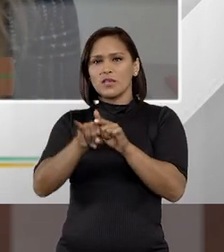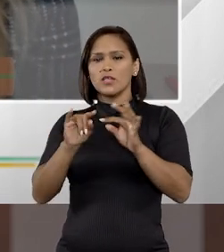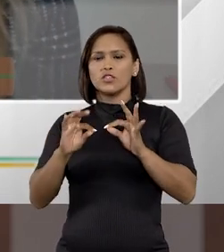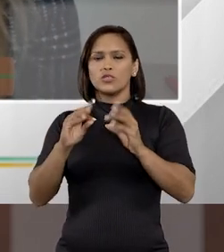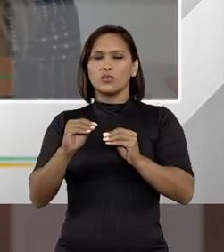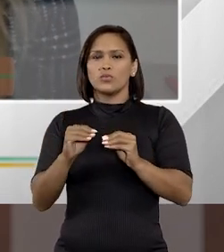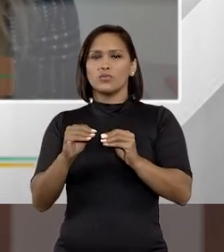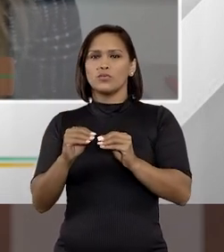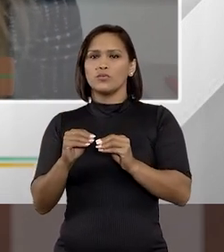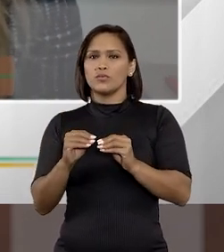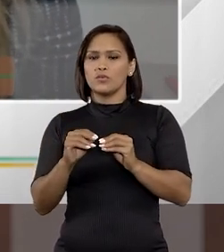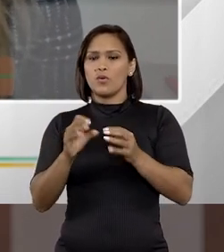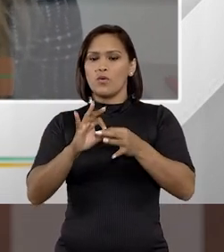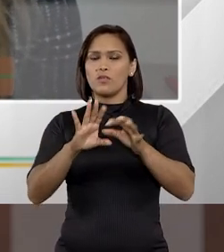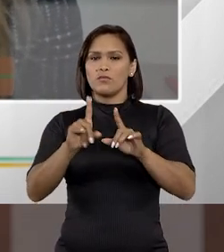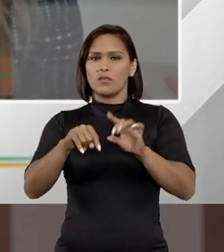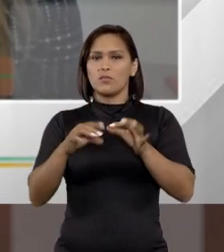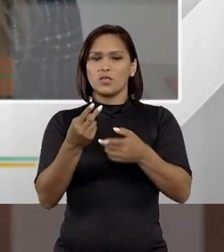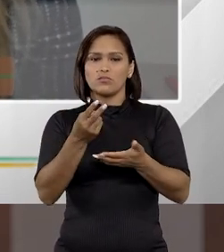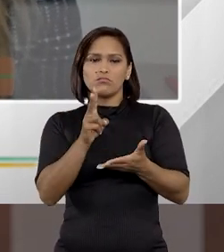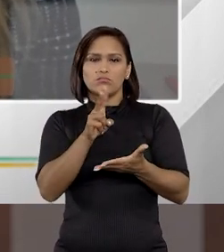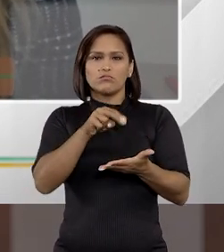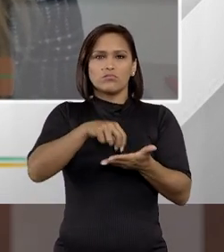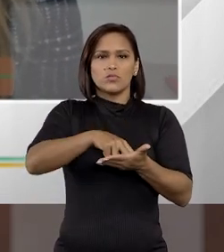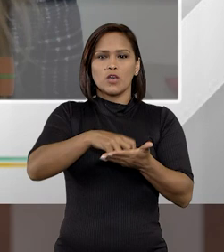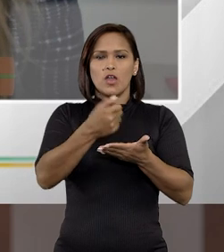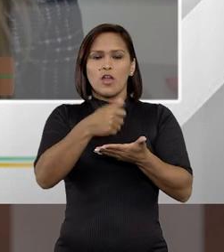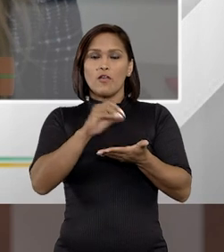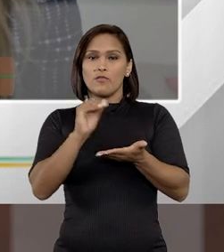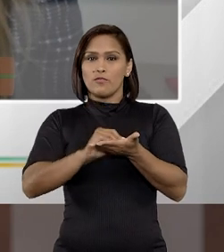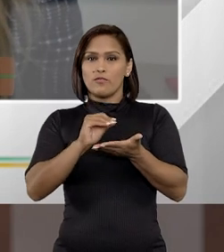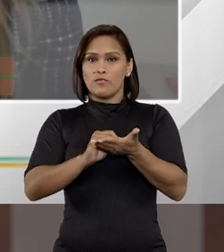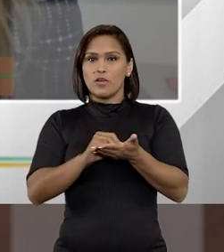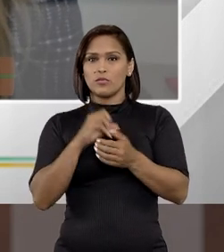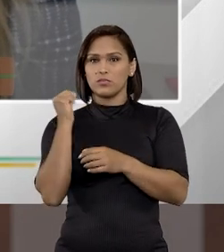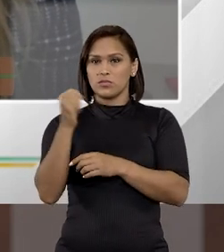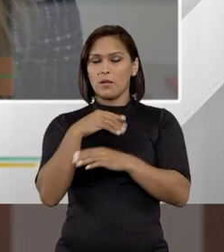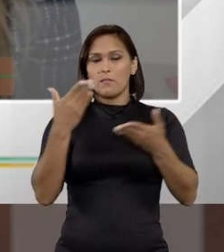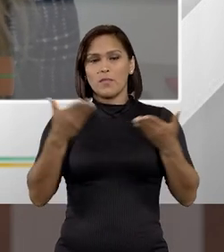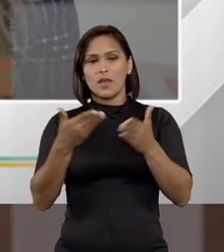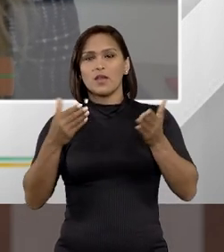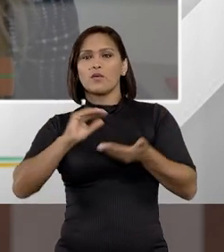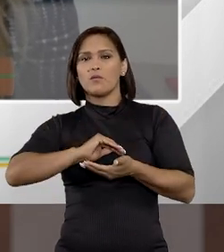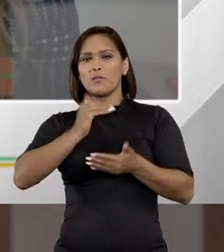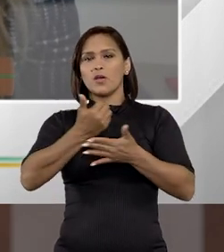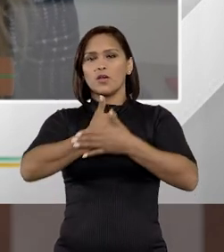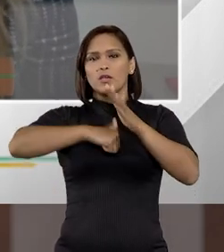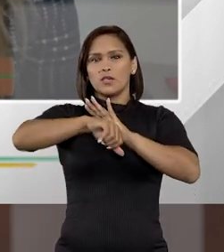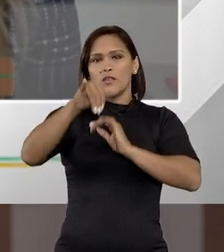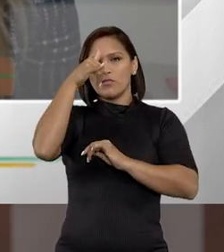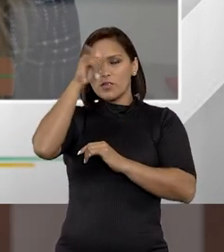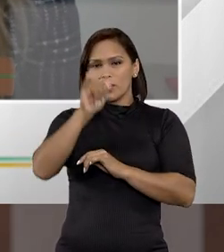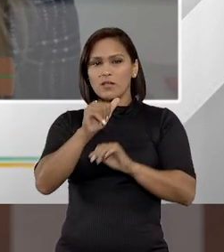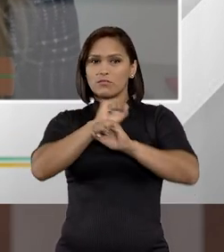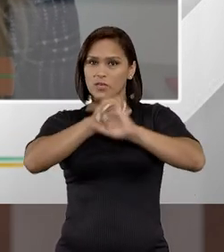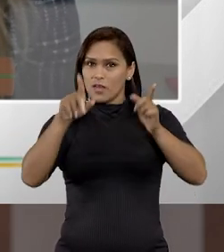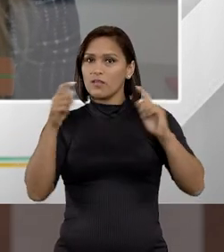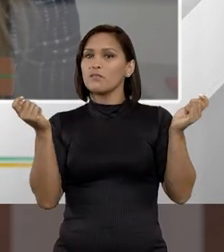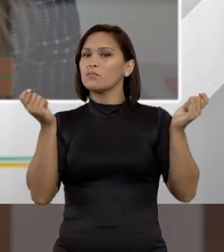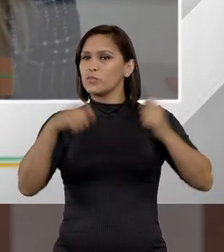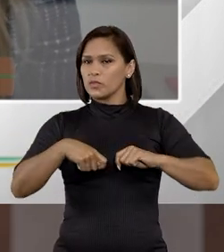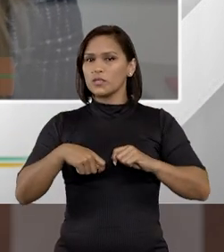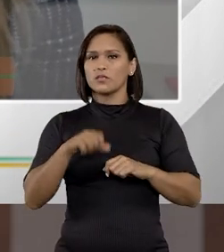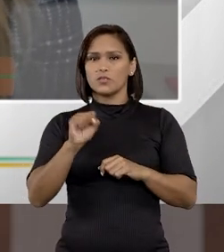o livramento condicional por força aí da falta grave. Mas agora o pacote anticrime deixa claro que é